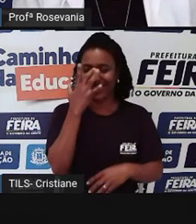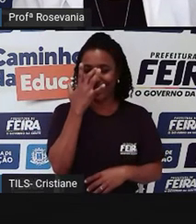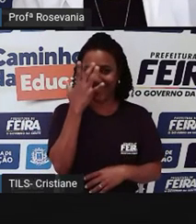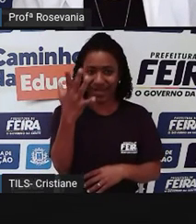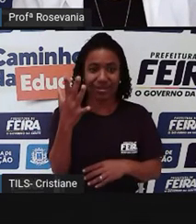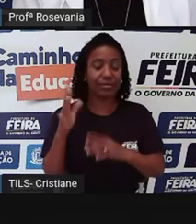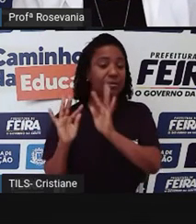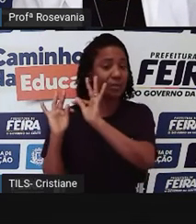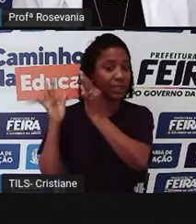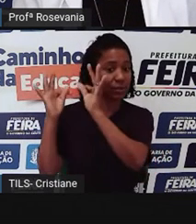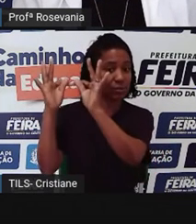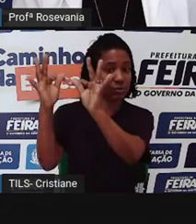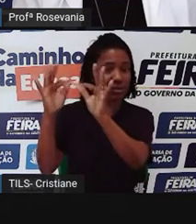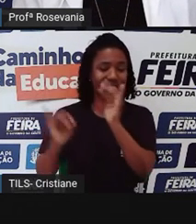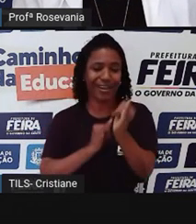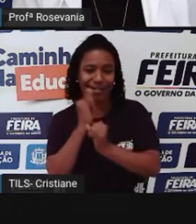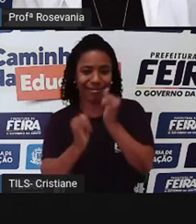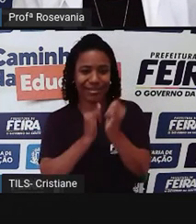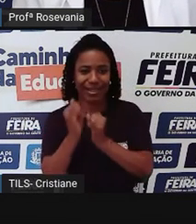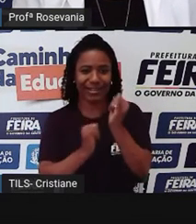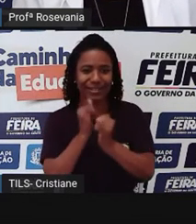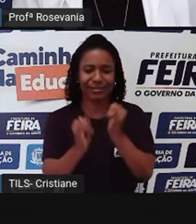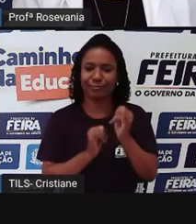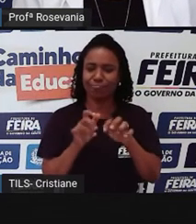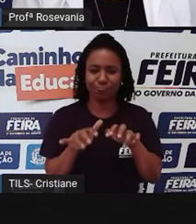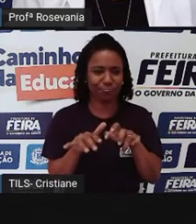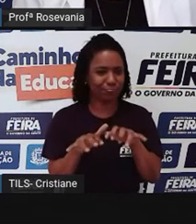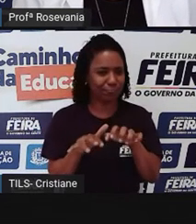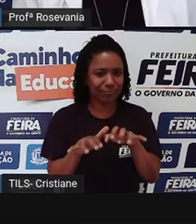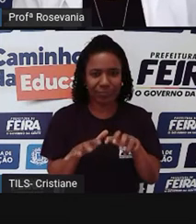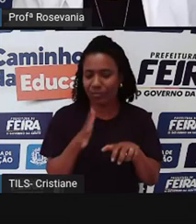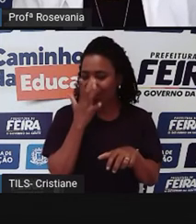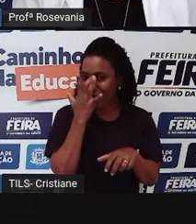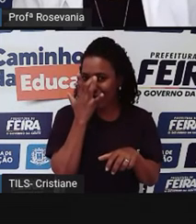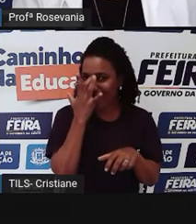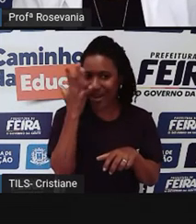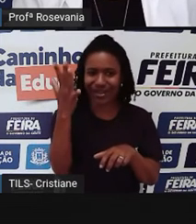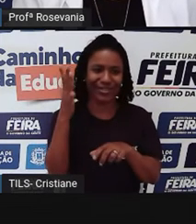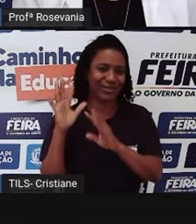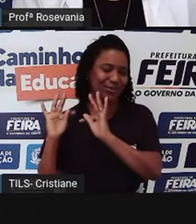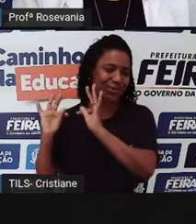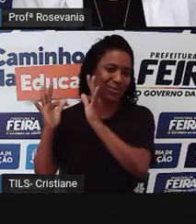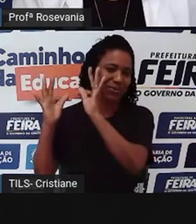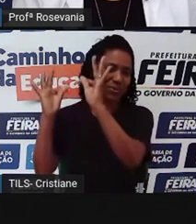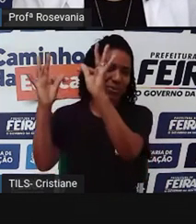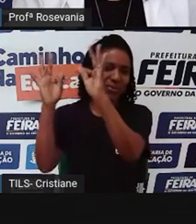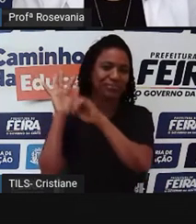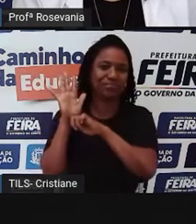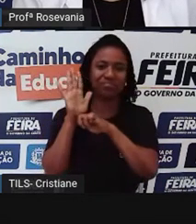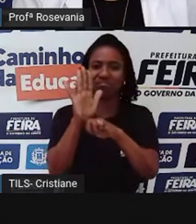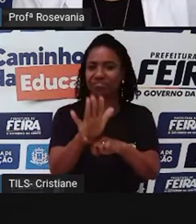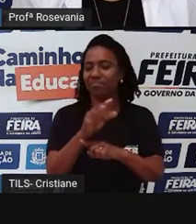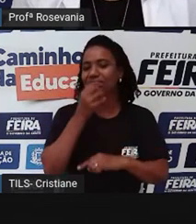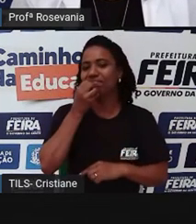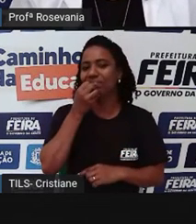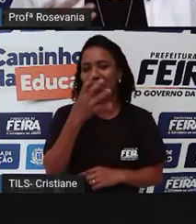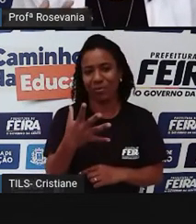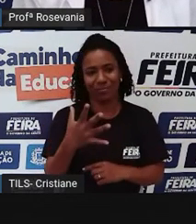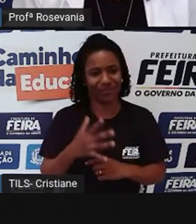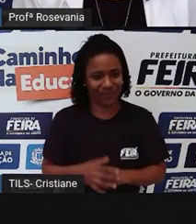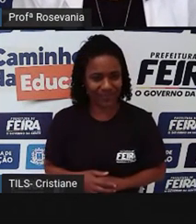e tudo, melhorou muito esse comércio, né, essa compra e venda de produtos e esses serviços que são oferecidos.